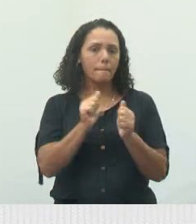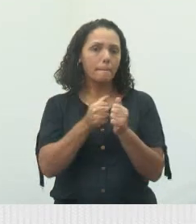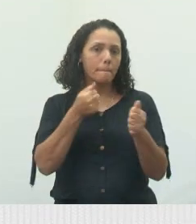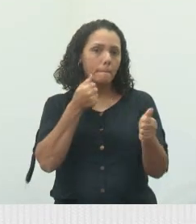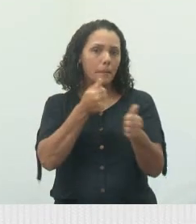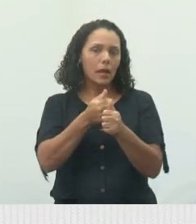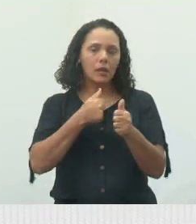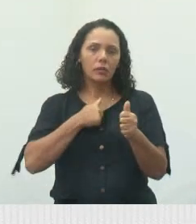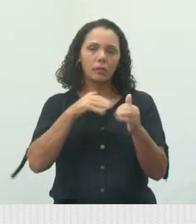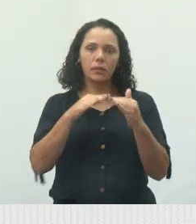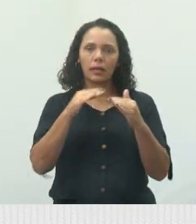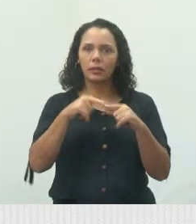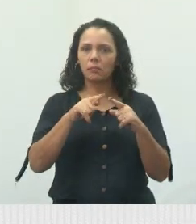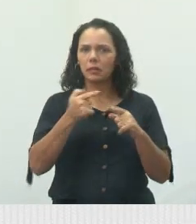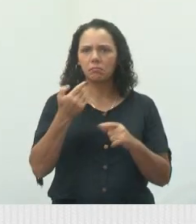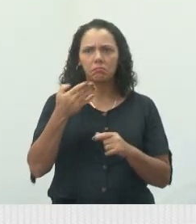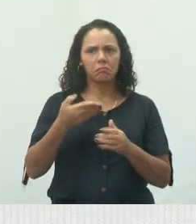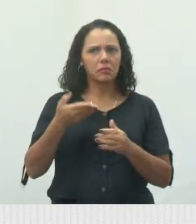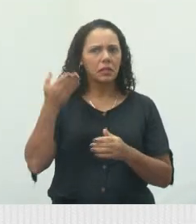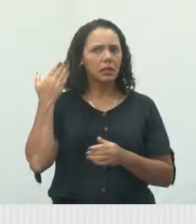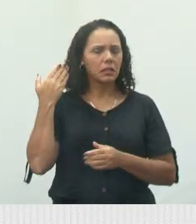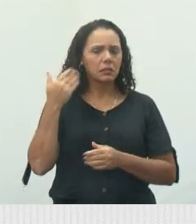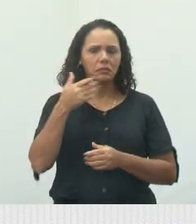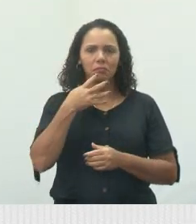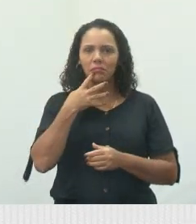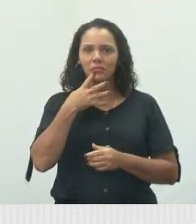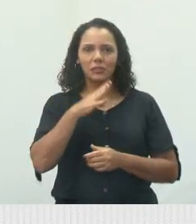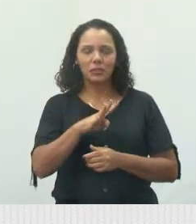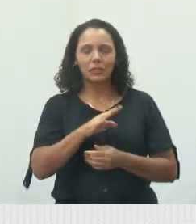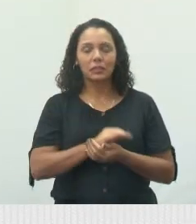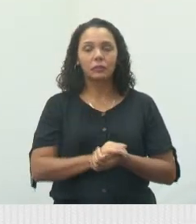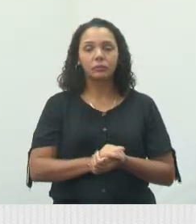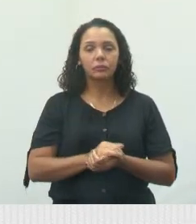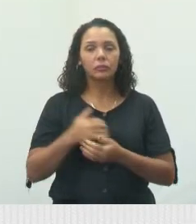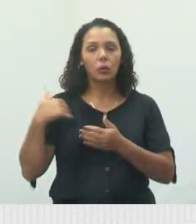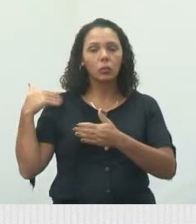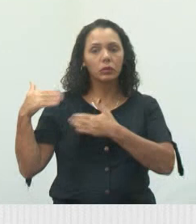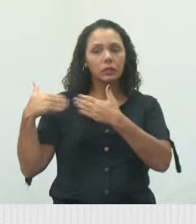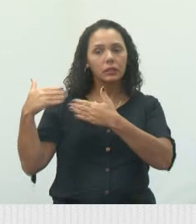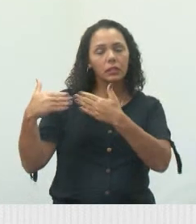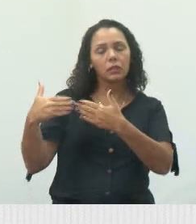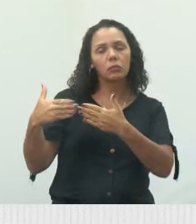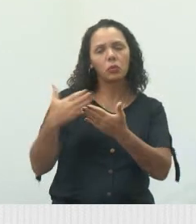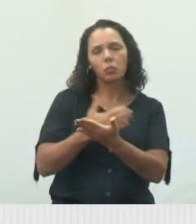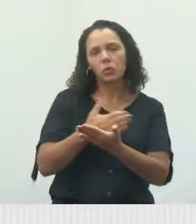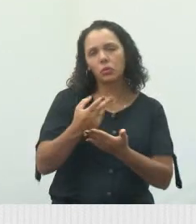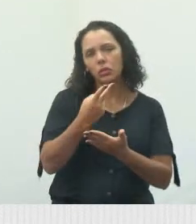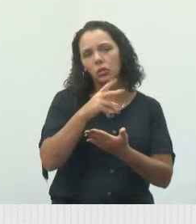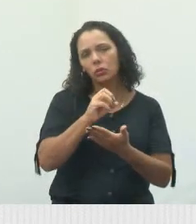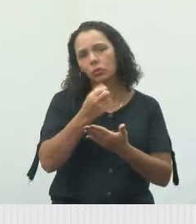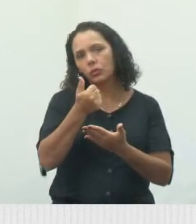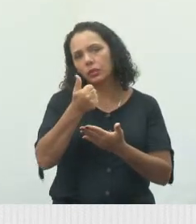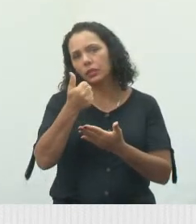Ao longo desse tempo, desde 2013, já foram acolhidos, já foram atendidos